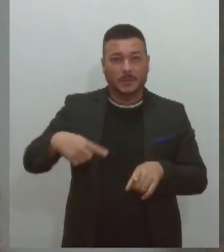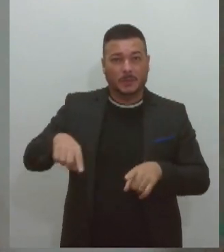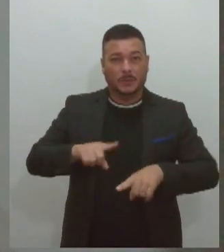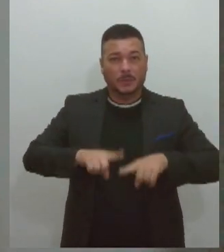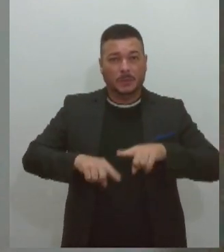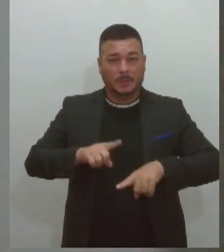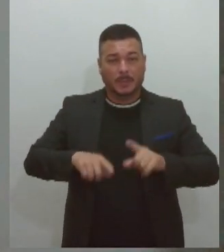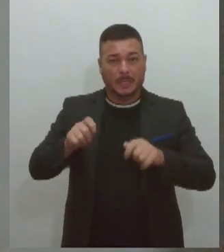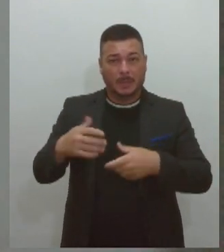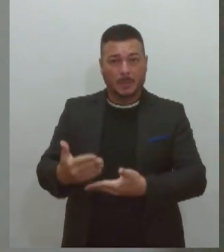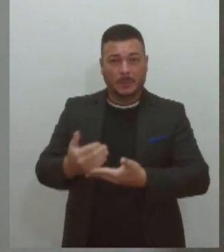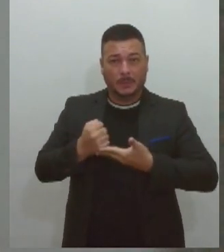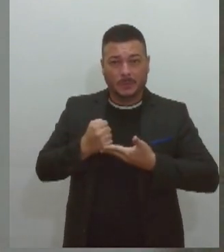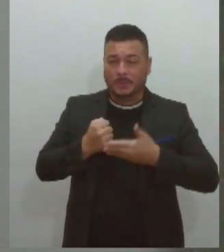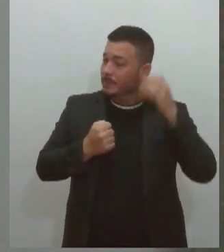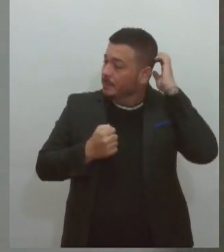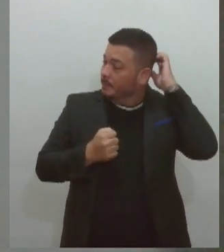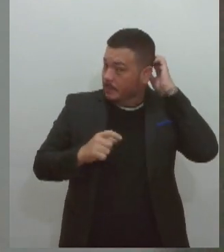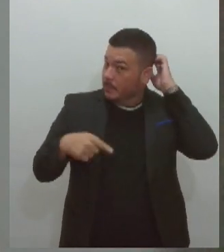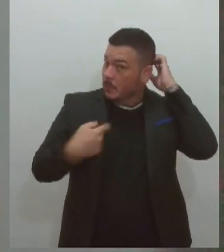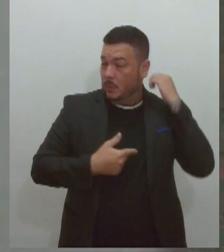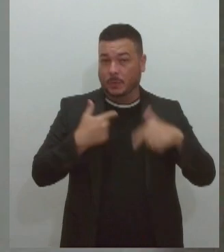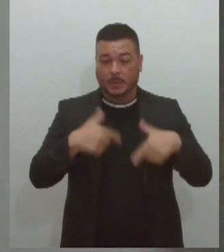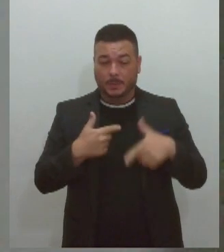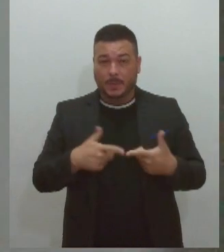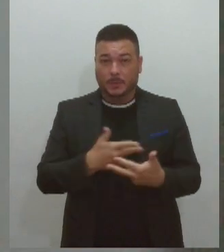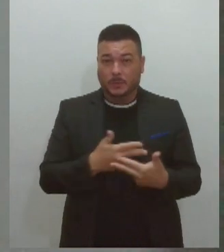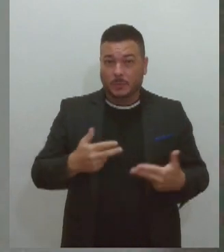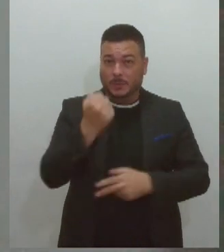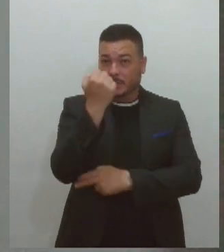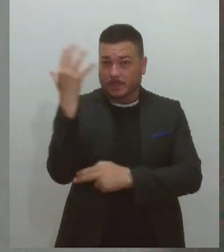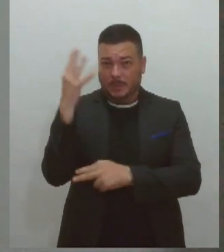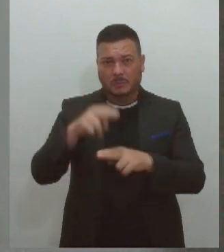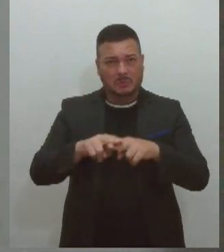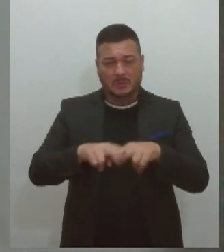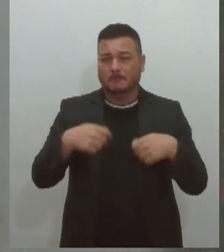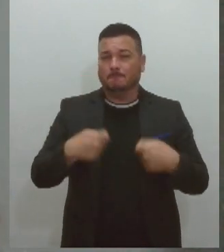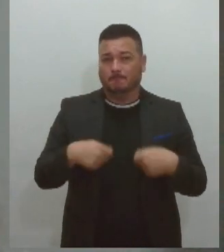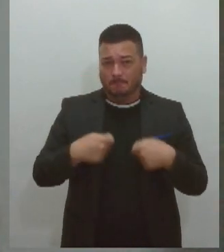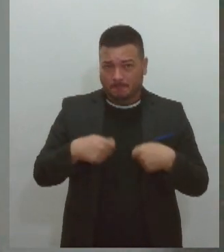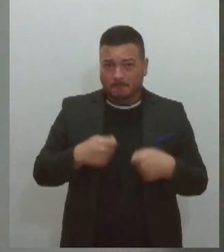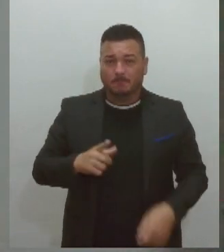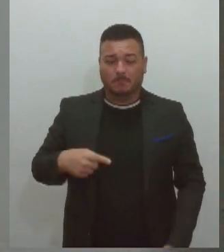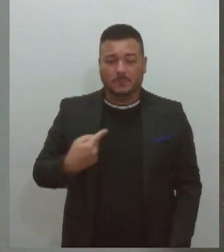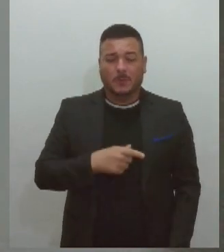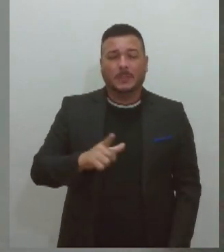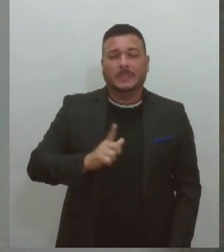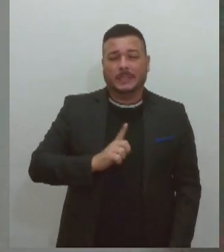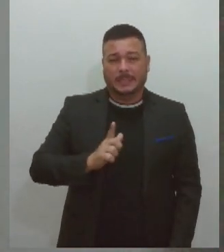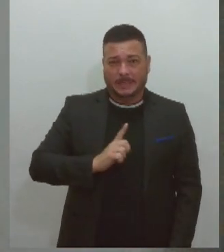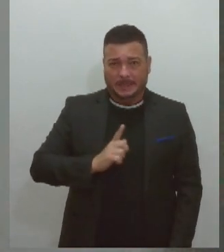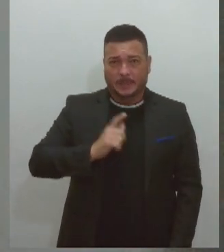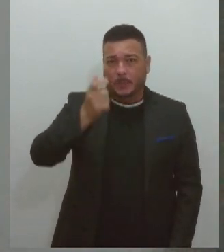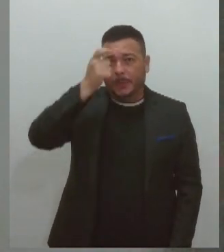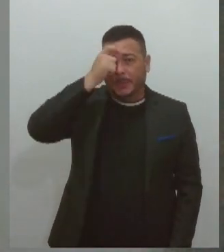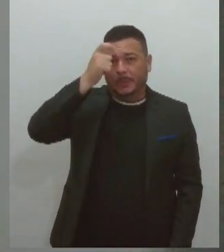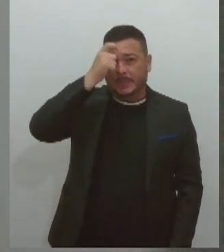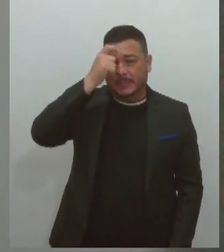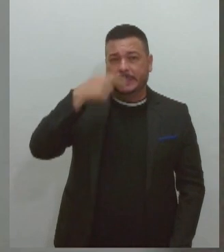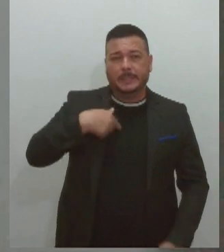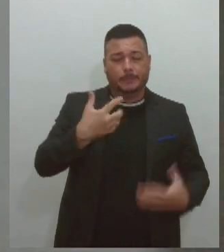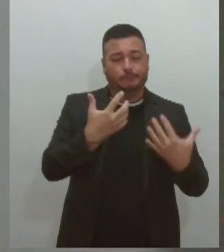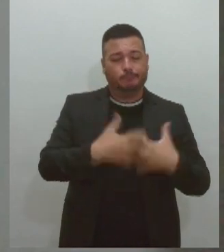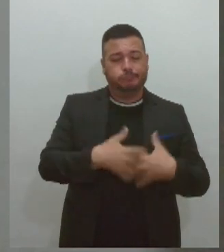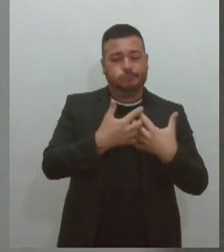os nossos serviços ambientais. Então, é essencial que nós tenhamos consciência e reflexão sobre,